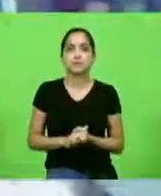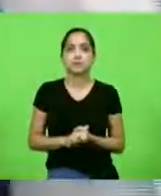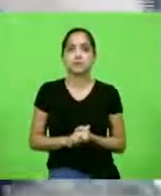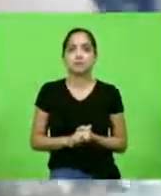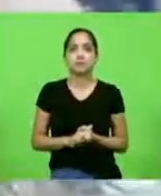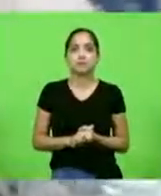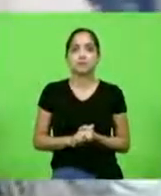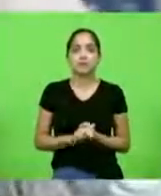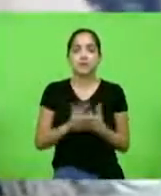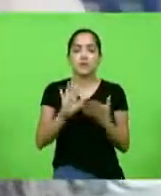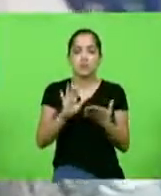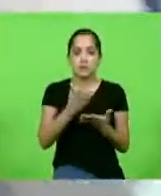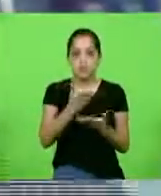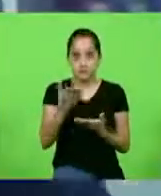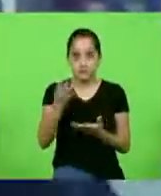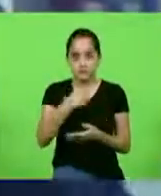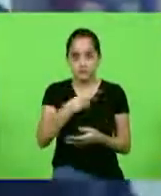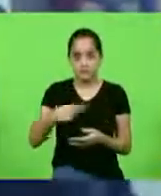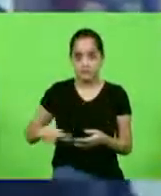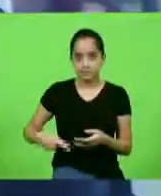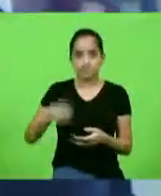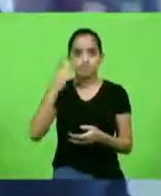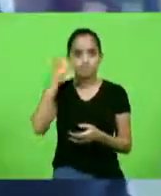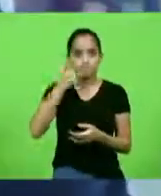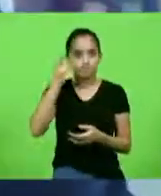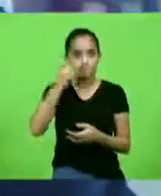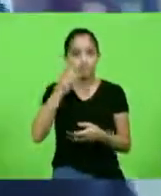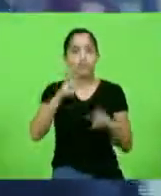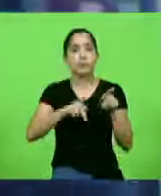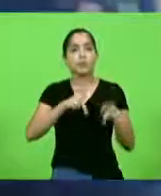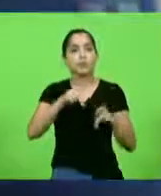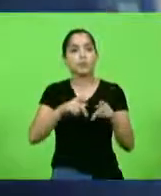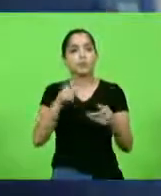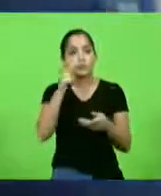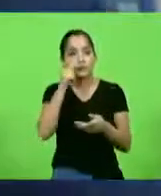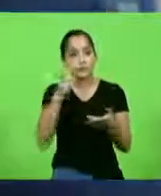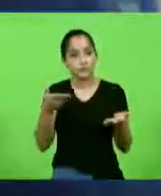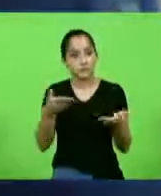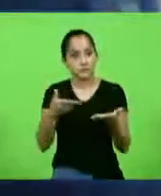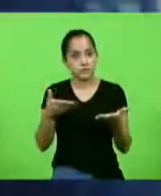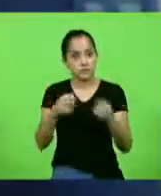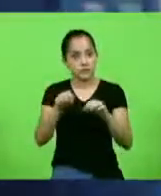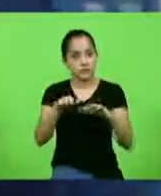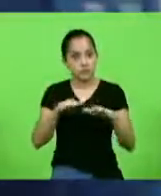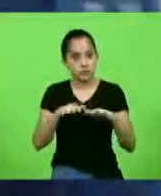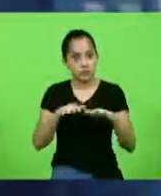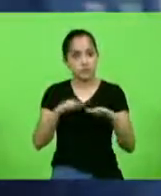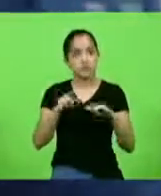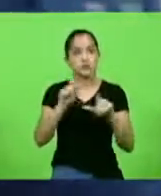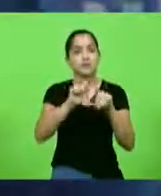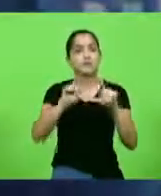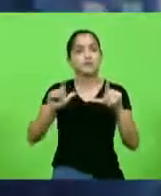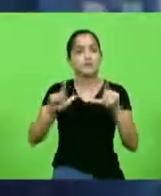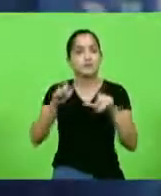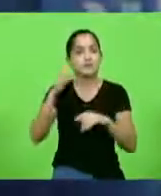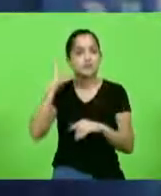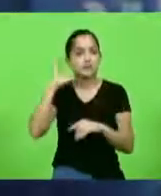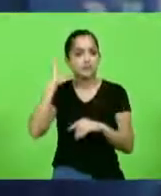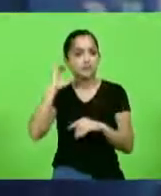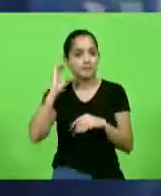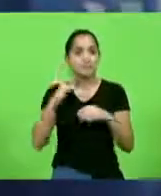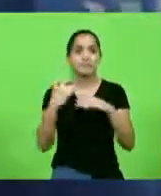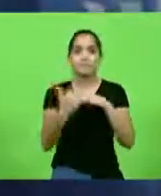Mas, senhor presidente, senhores e senhoras deputados, cidadão catarinense que nos assiste pelos canais digitais da Assembleia Legislativa,